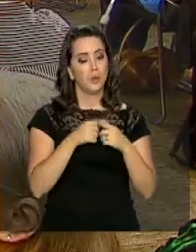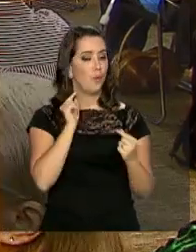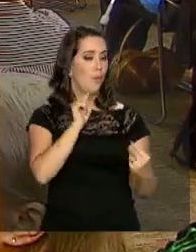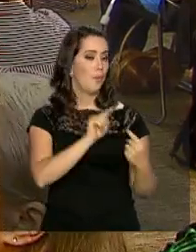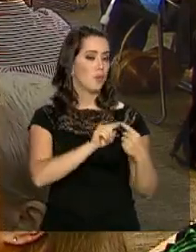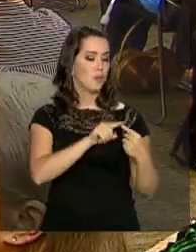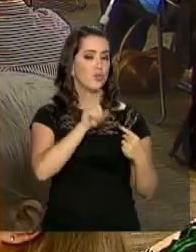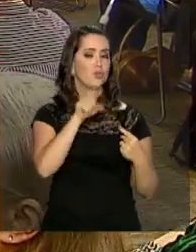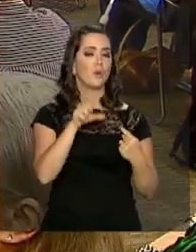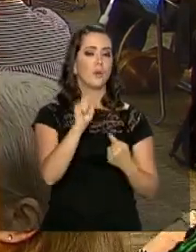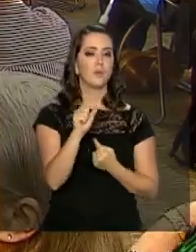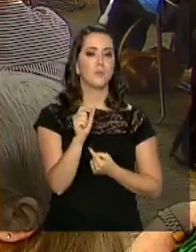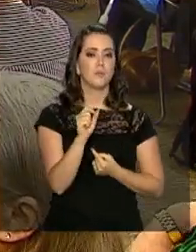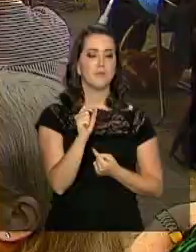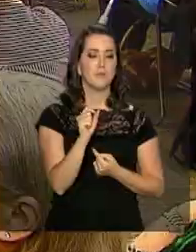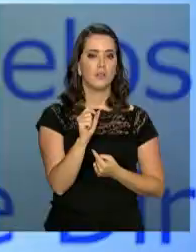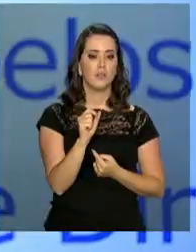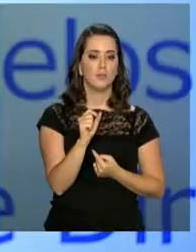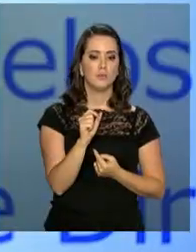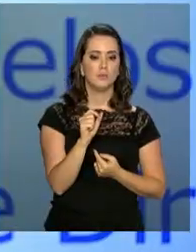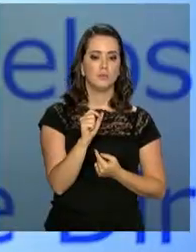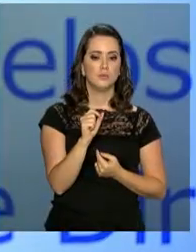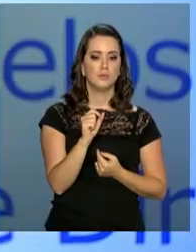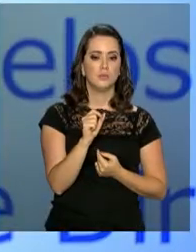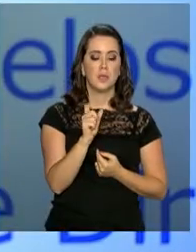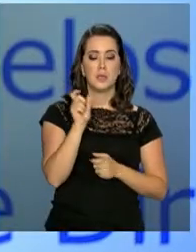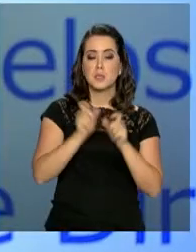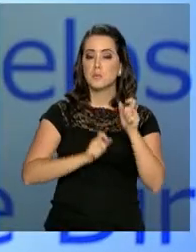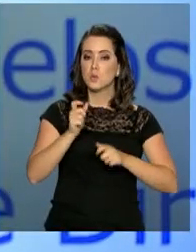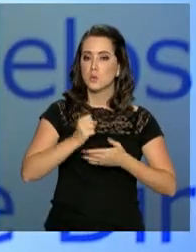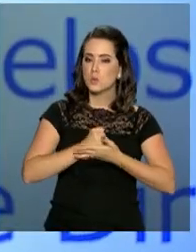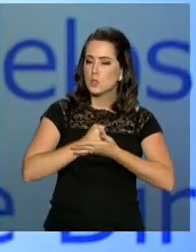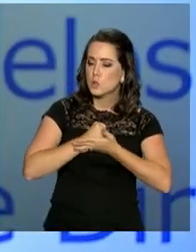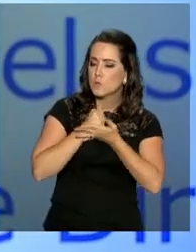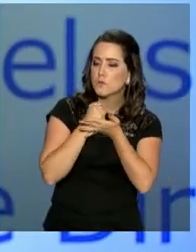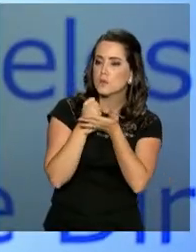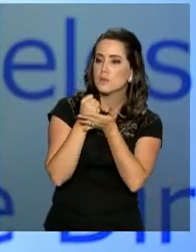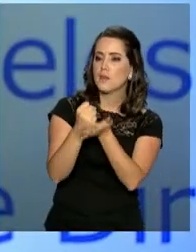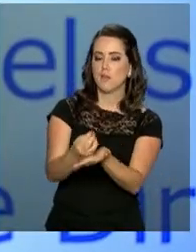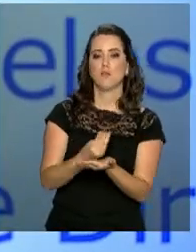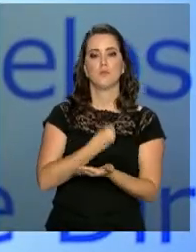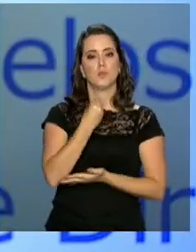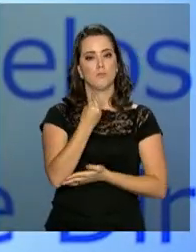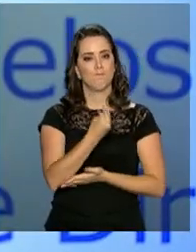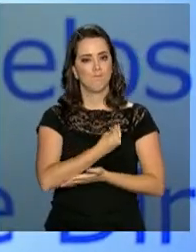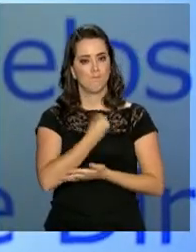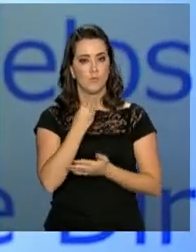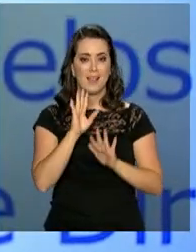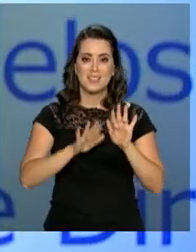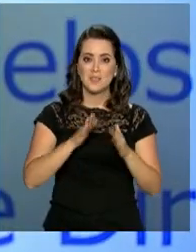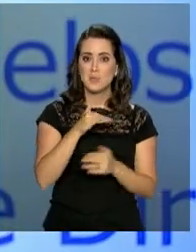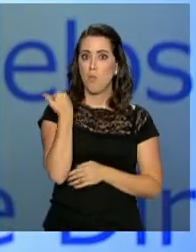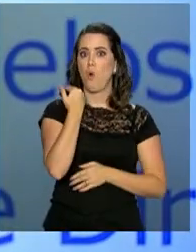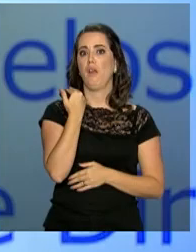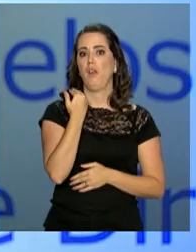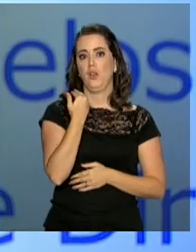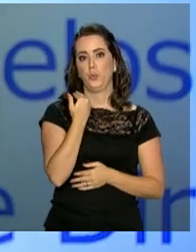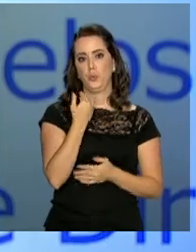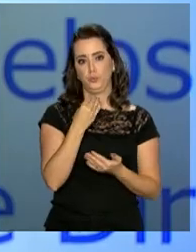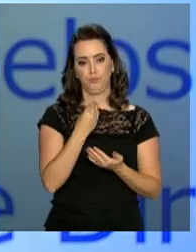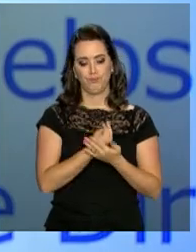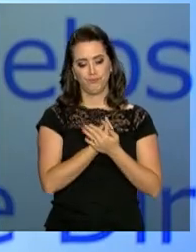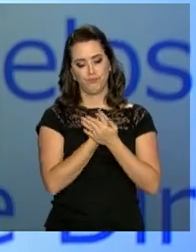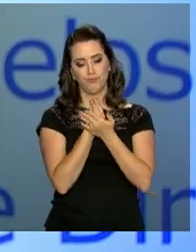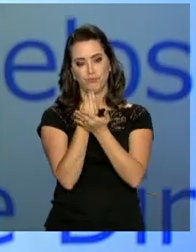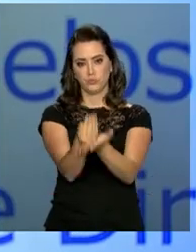objetivo é que aqueles que dedicaram a sua vida, que às vezes perderam a vida,